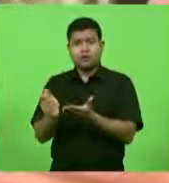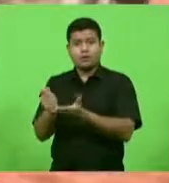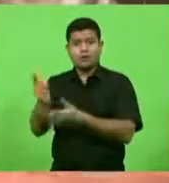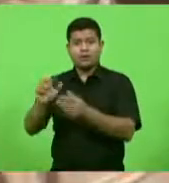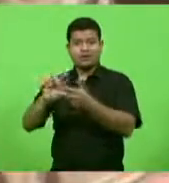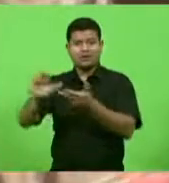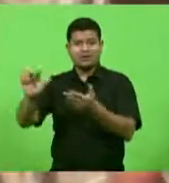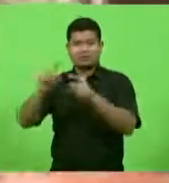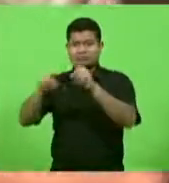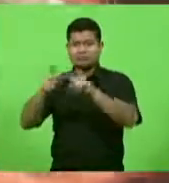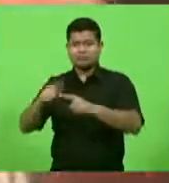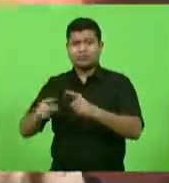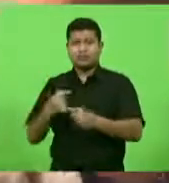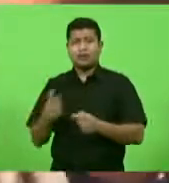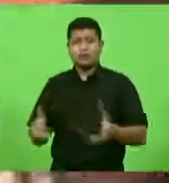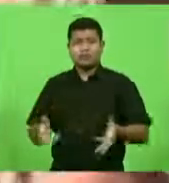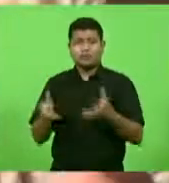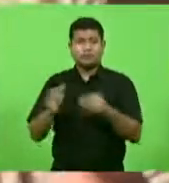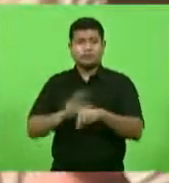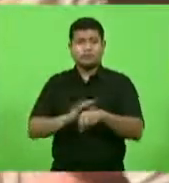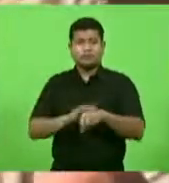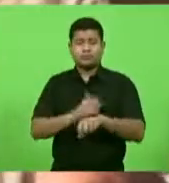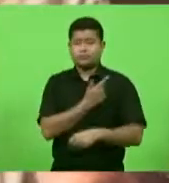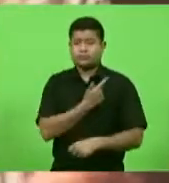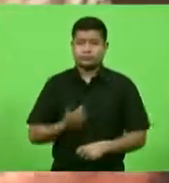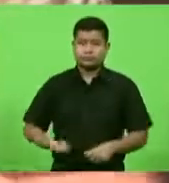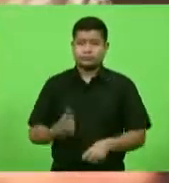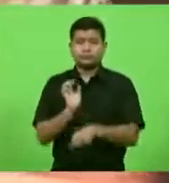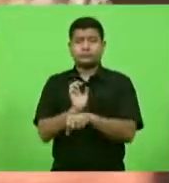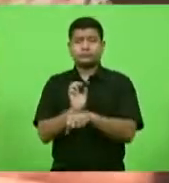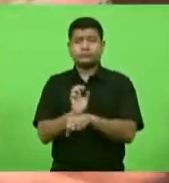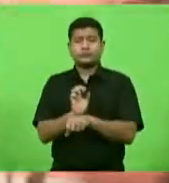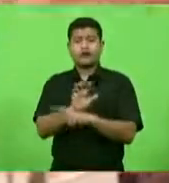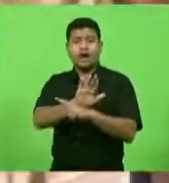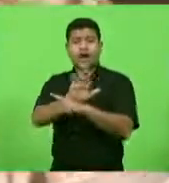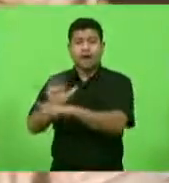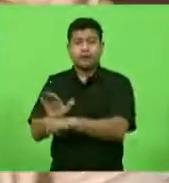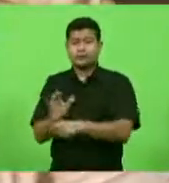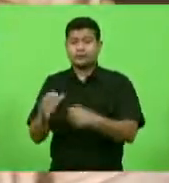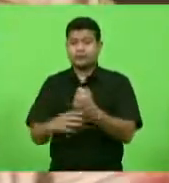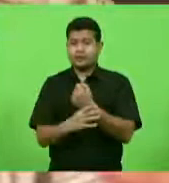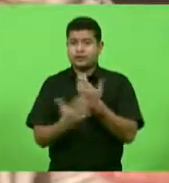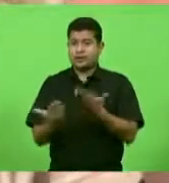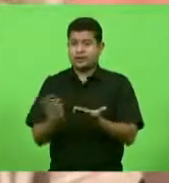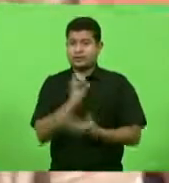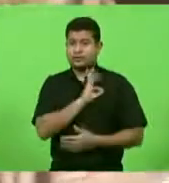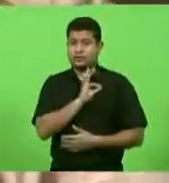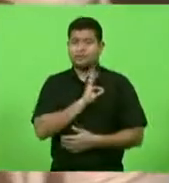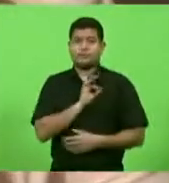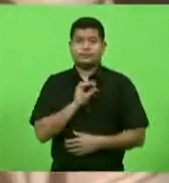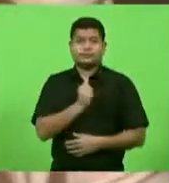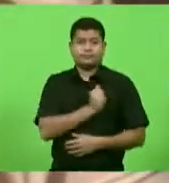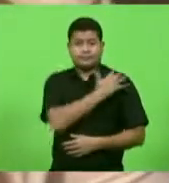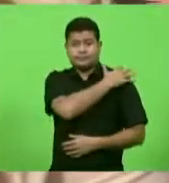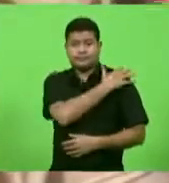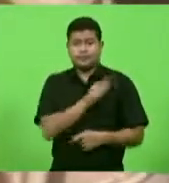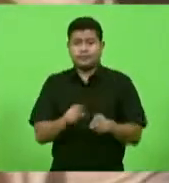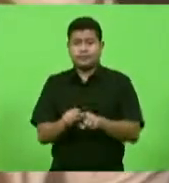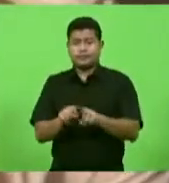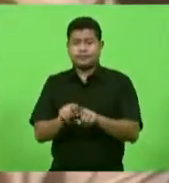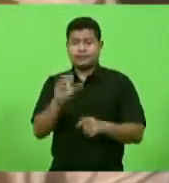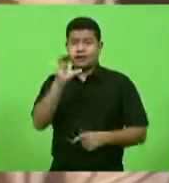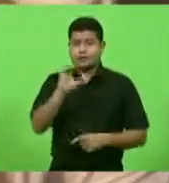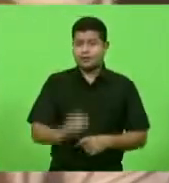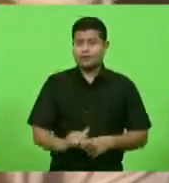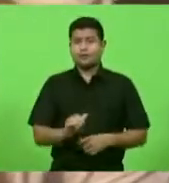pelo Estado a benefício da polícia militar da polícia civil do corpo de bombeiros